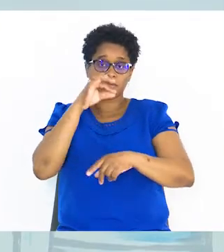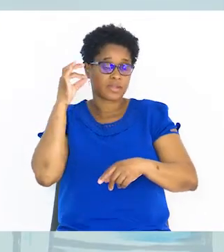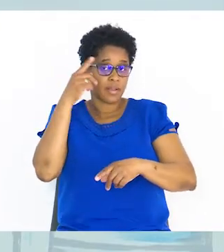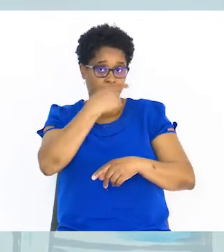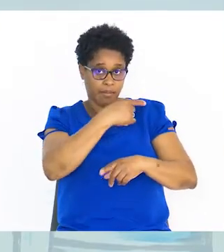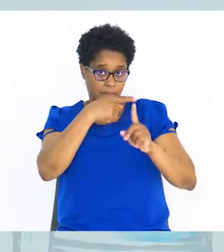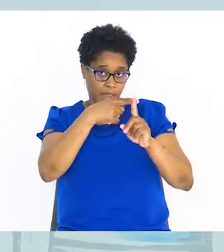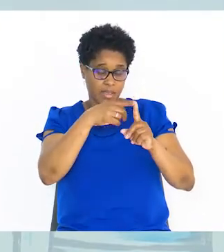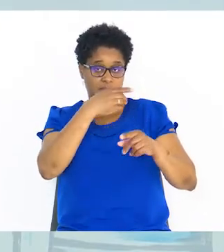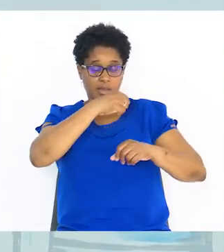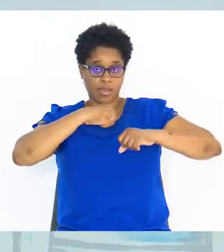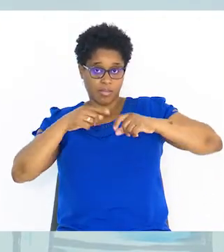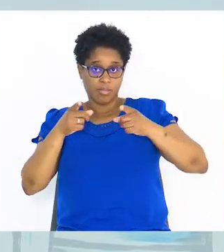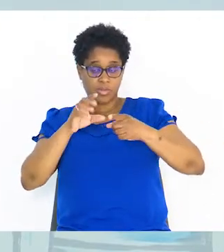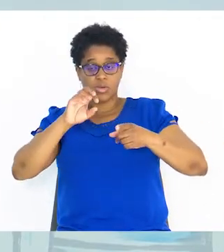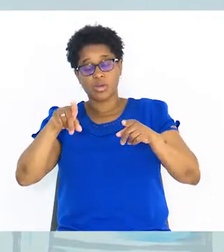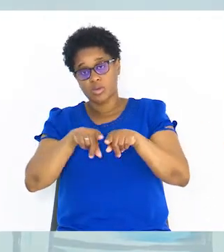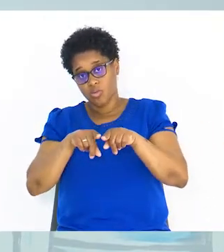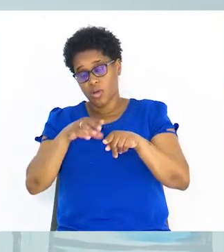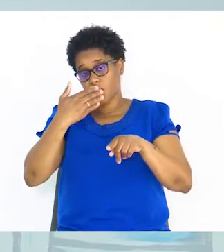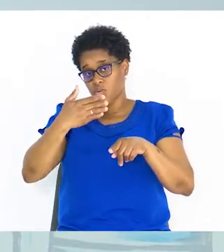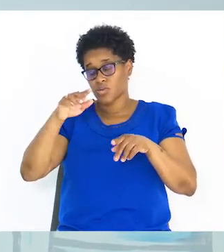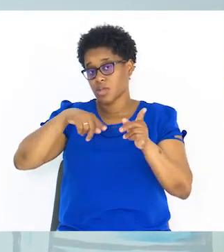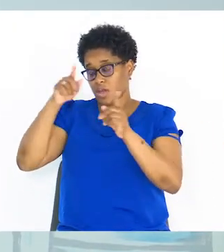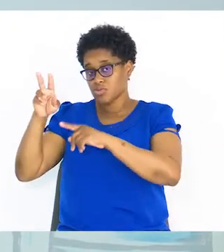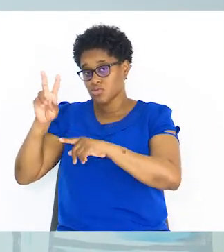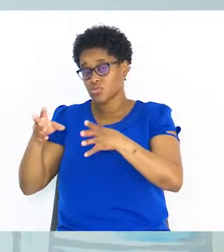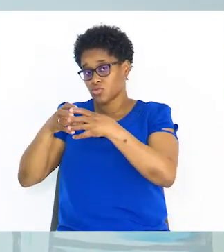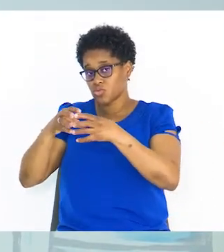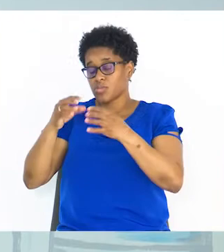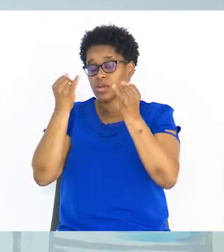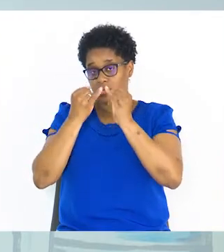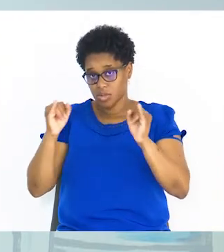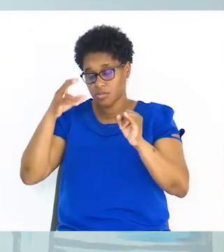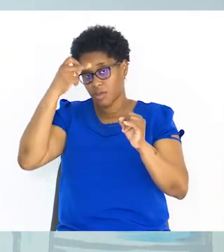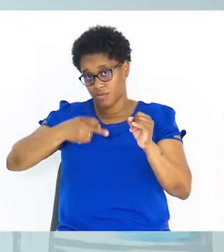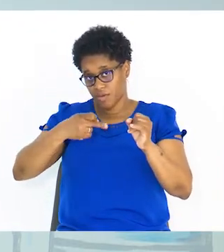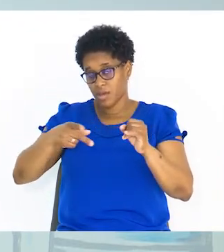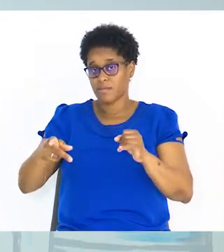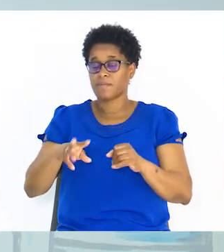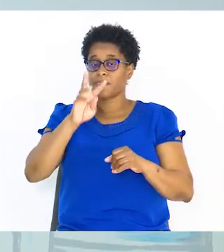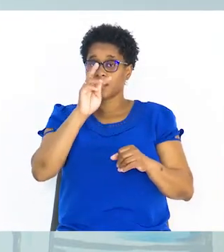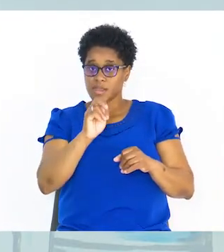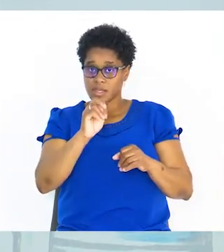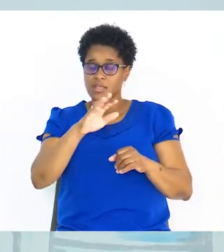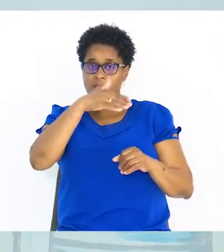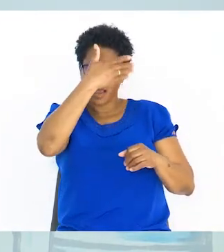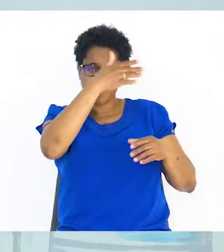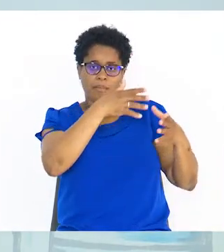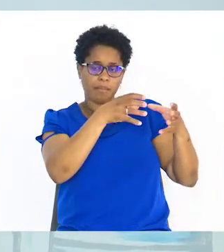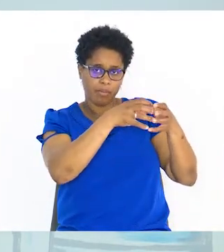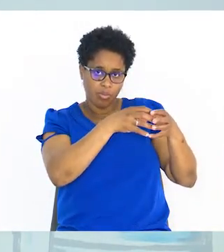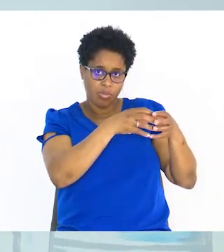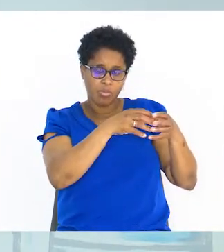mais, menor ou igual a 1. Está no segundo membro, é o termo independente, vai manter-se. 3 está no primeiro